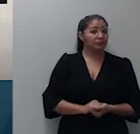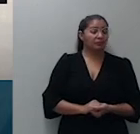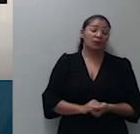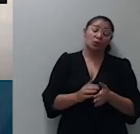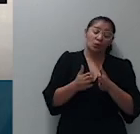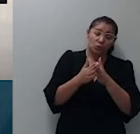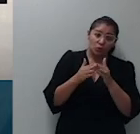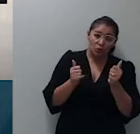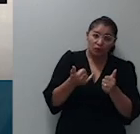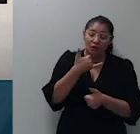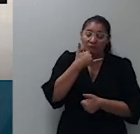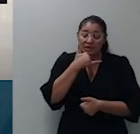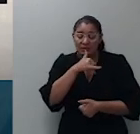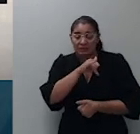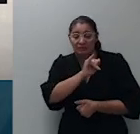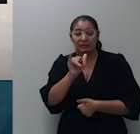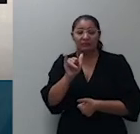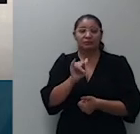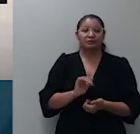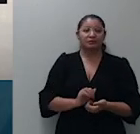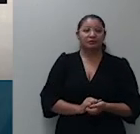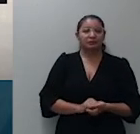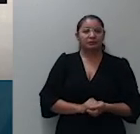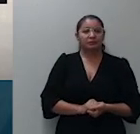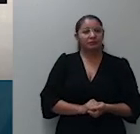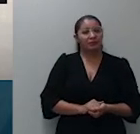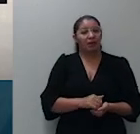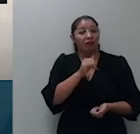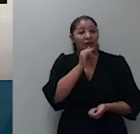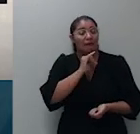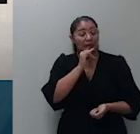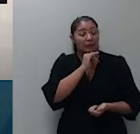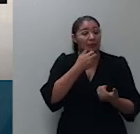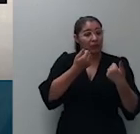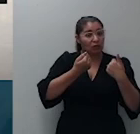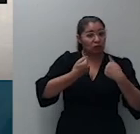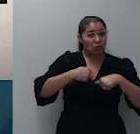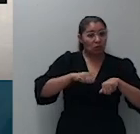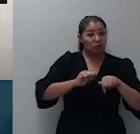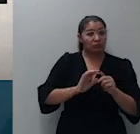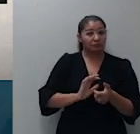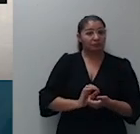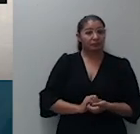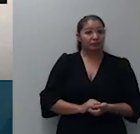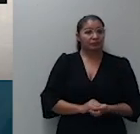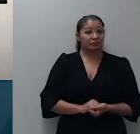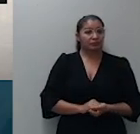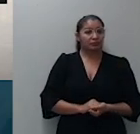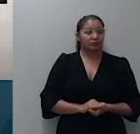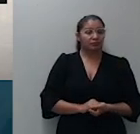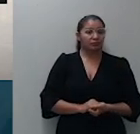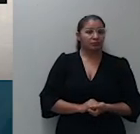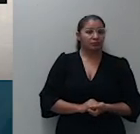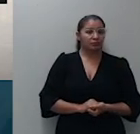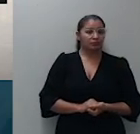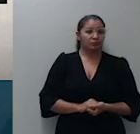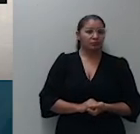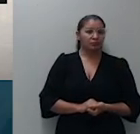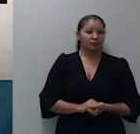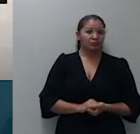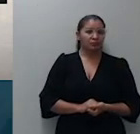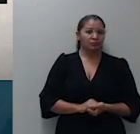razões declinadas ainda diante dessas razões declinadas por vossa excelência eu creio que